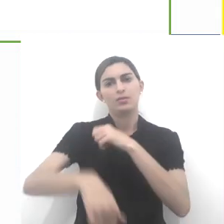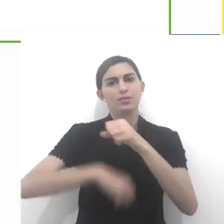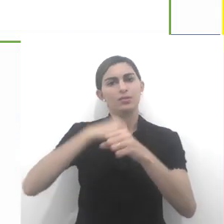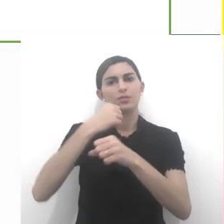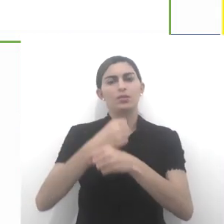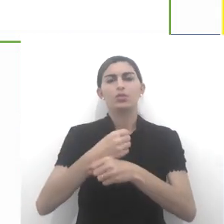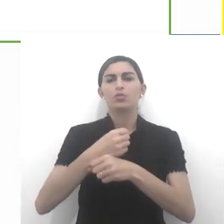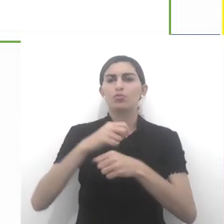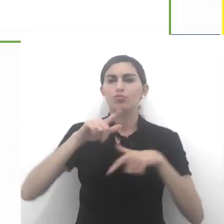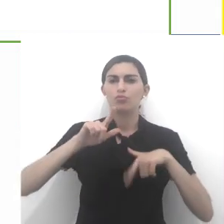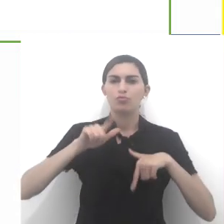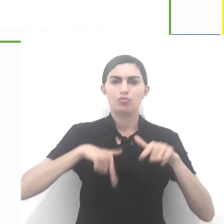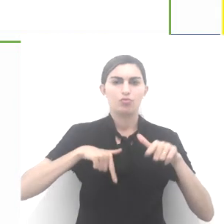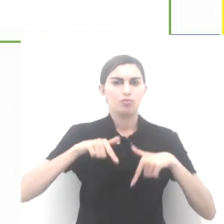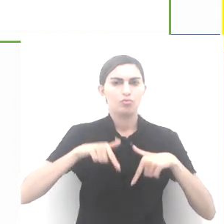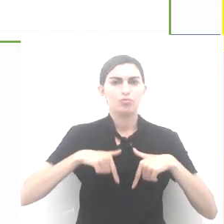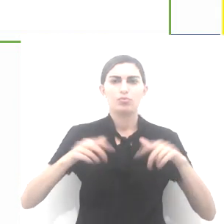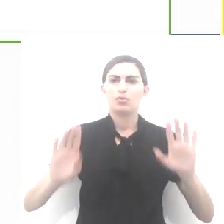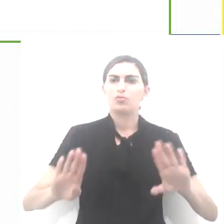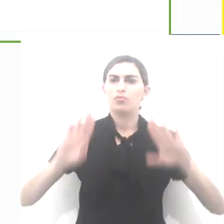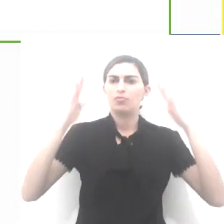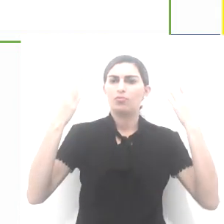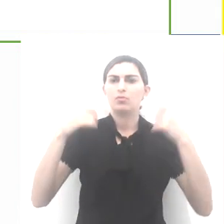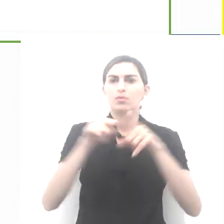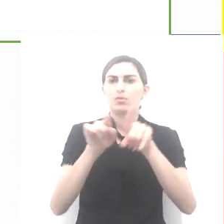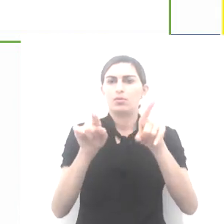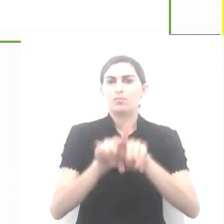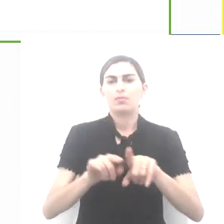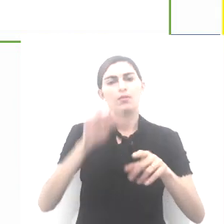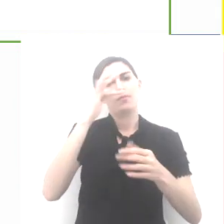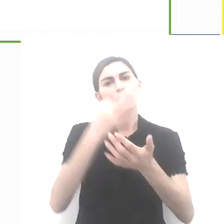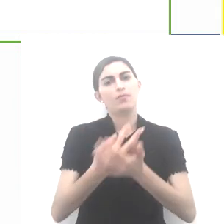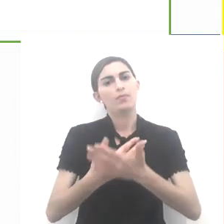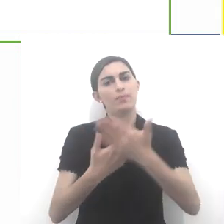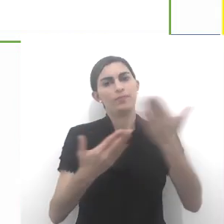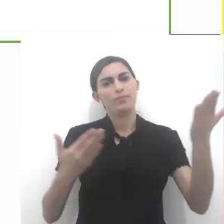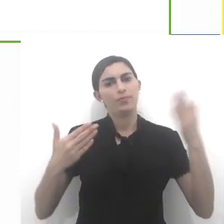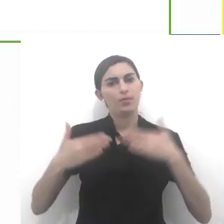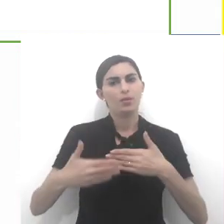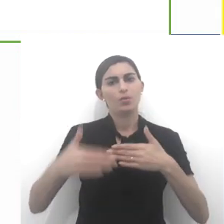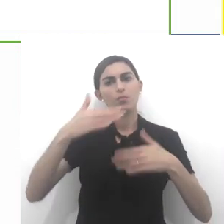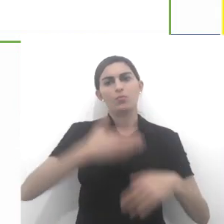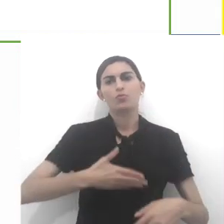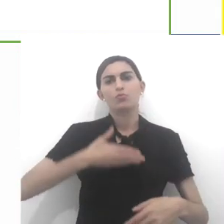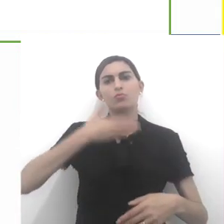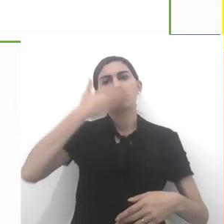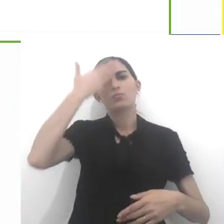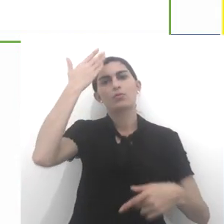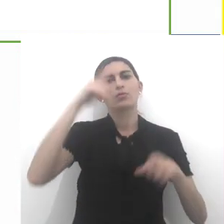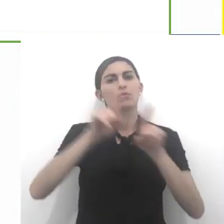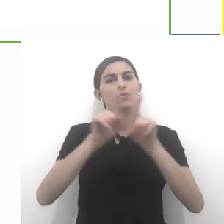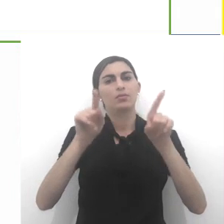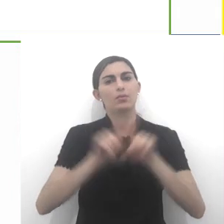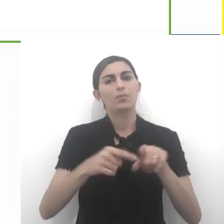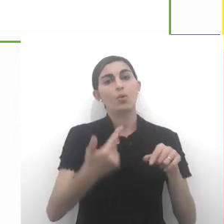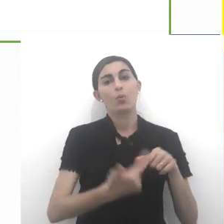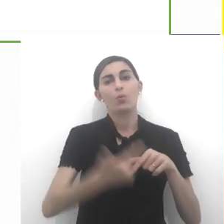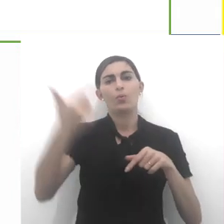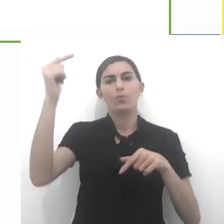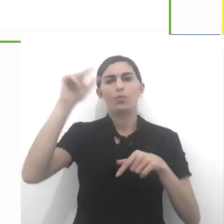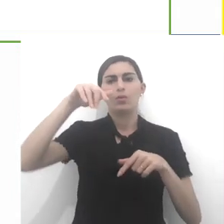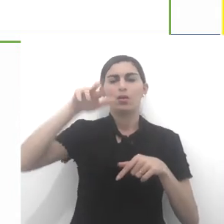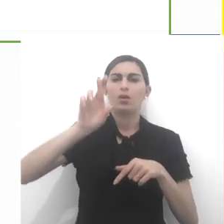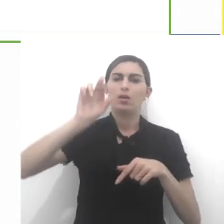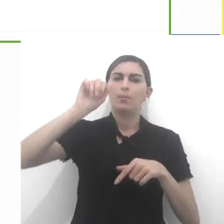ano, os judeus festejarem também a sua fé e, em breve, os muçulmanos iriam celebrar o